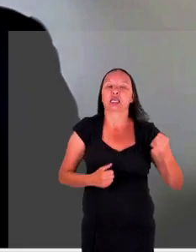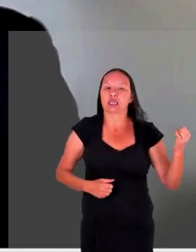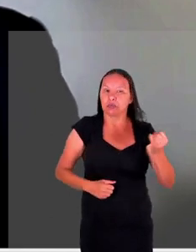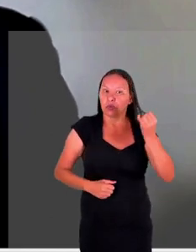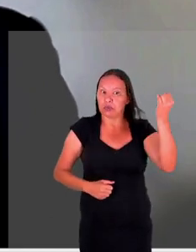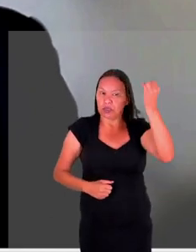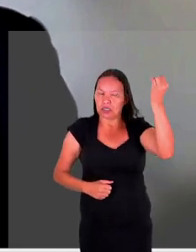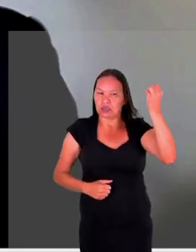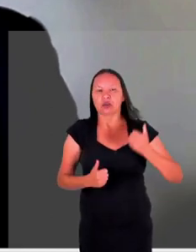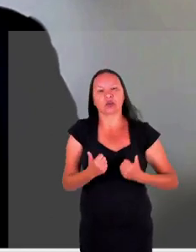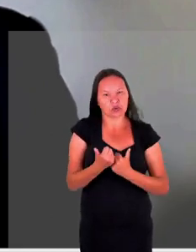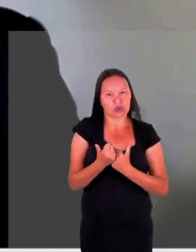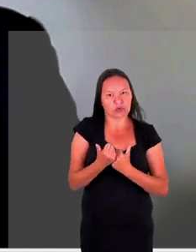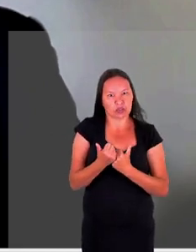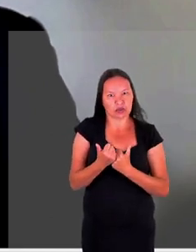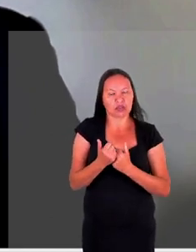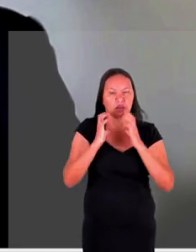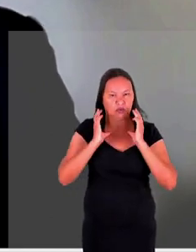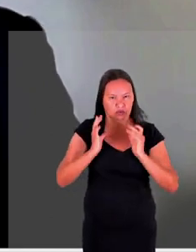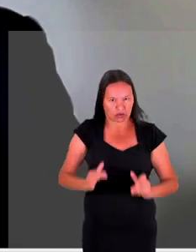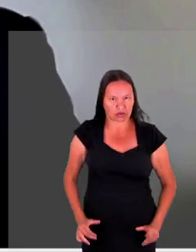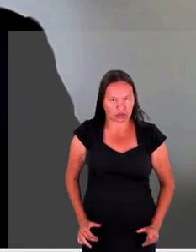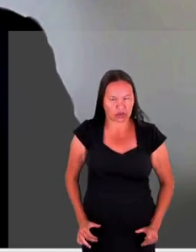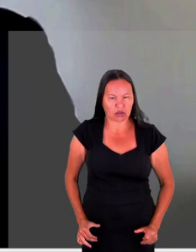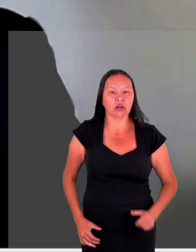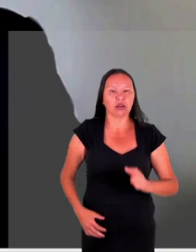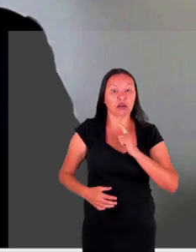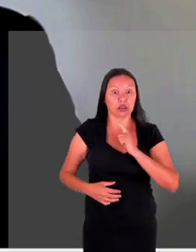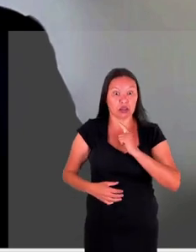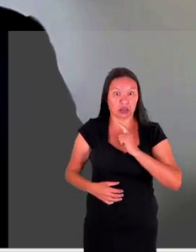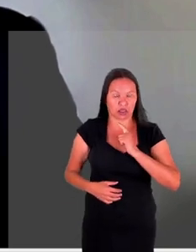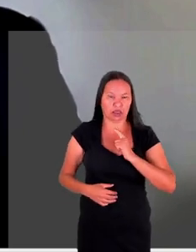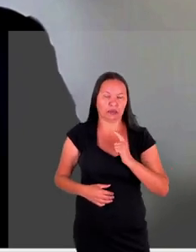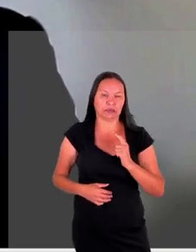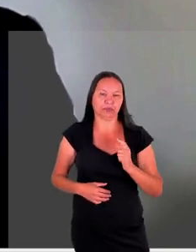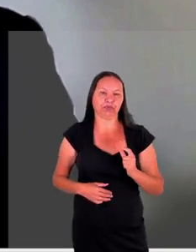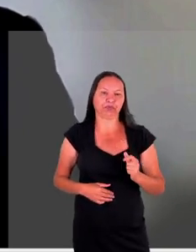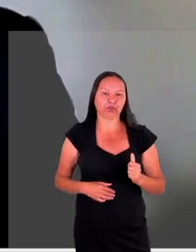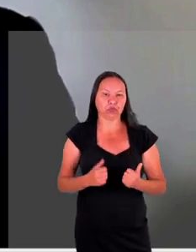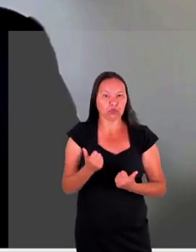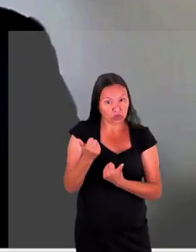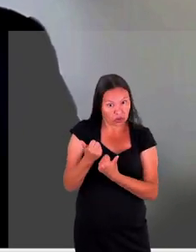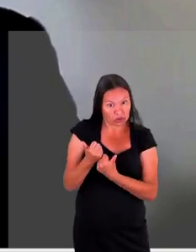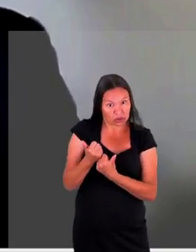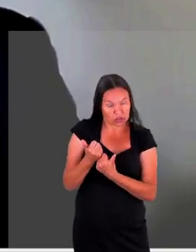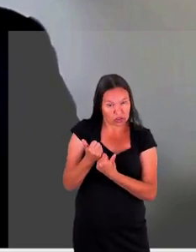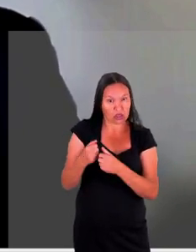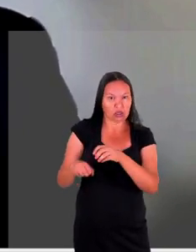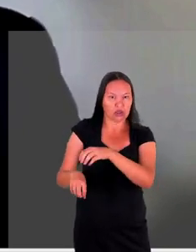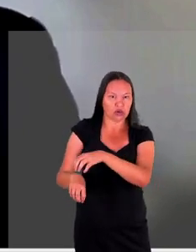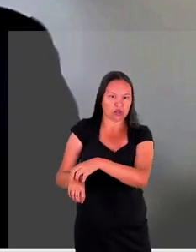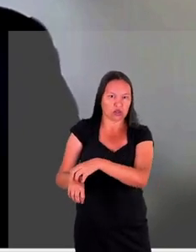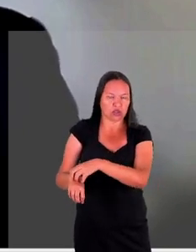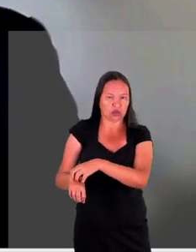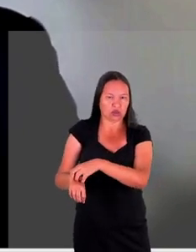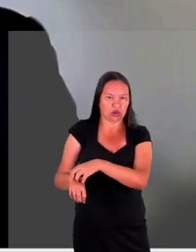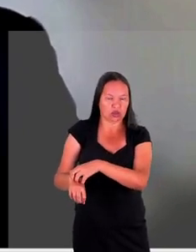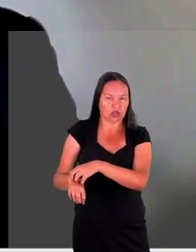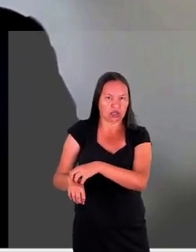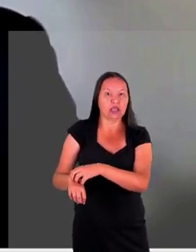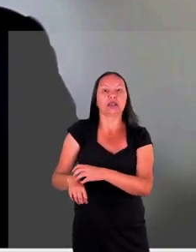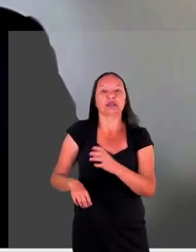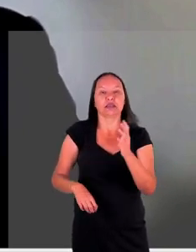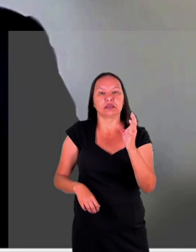acolhimento humanitário ele pode ser concedido ao apátedra ou ao nacional de qualquer país em situação de grave ou